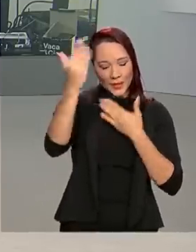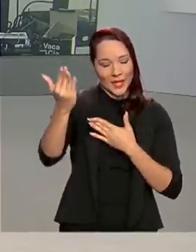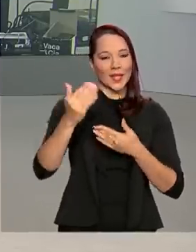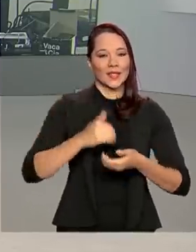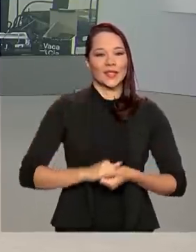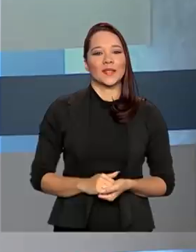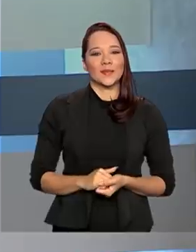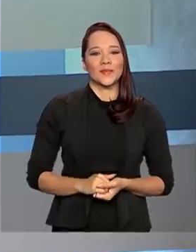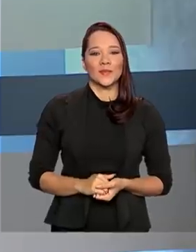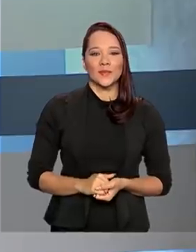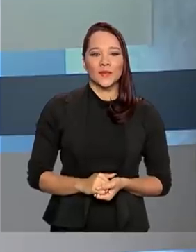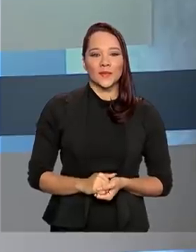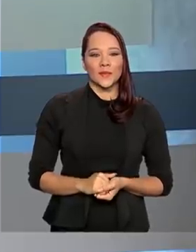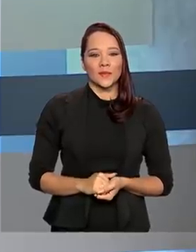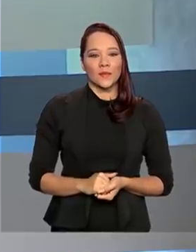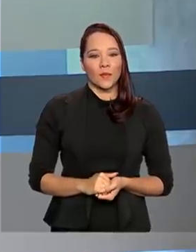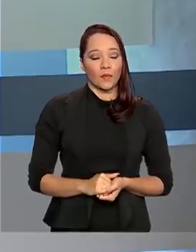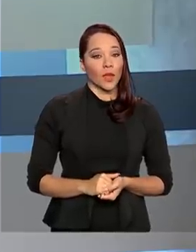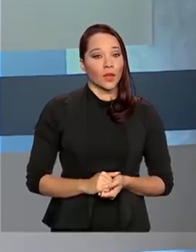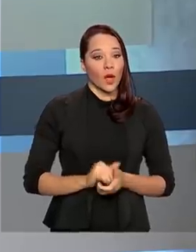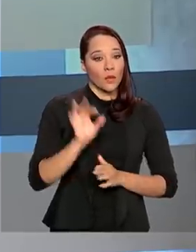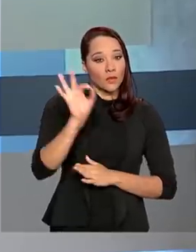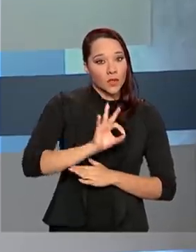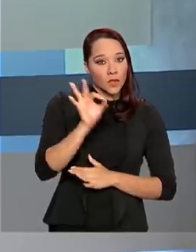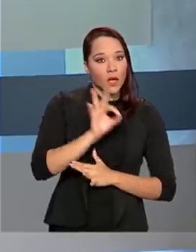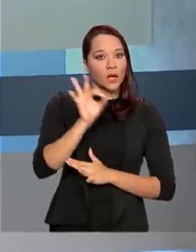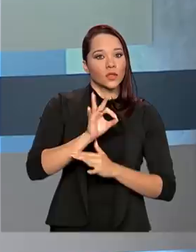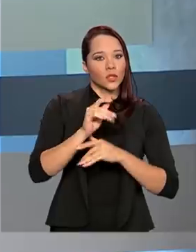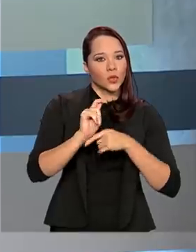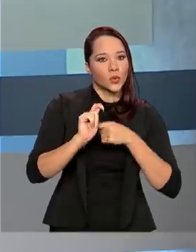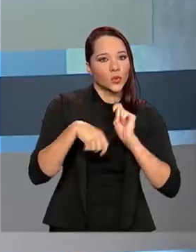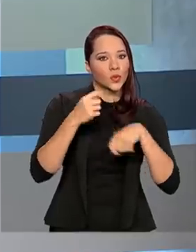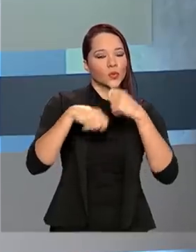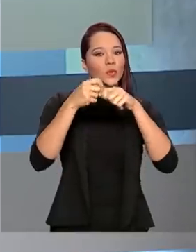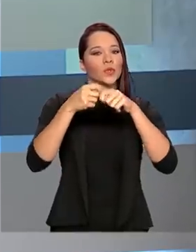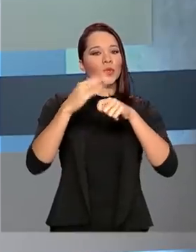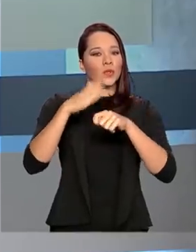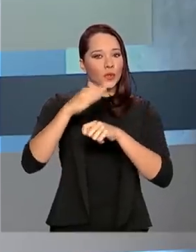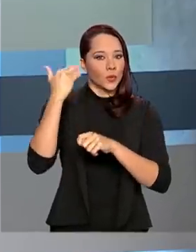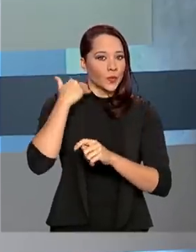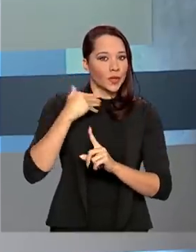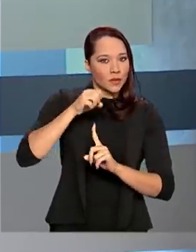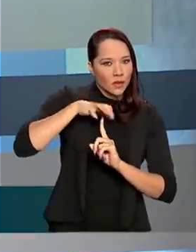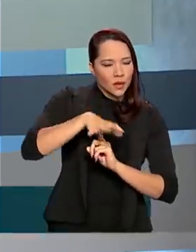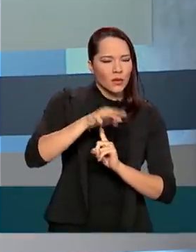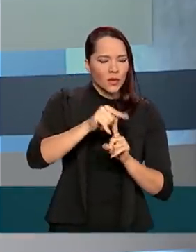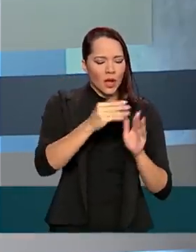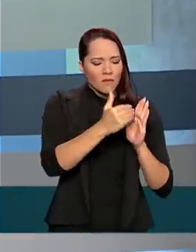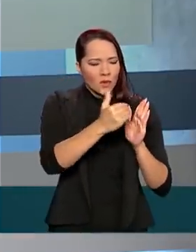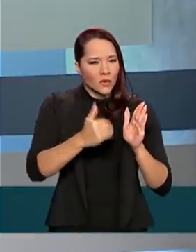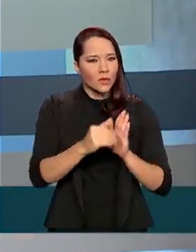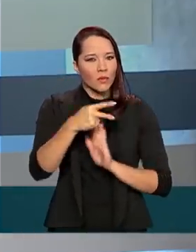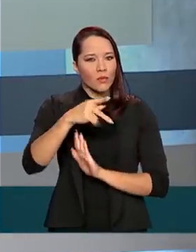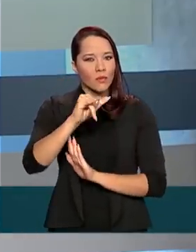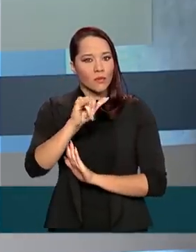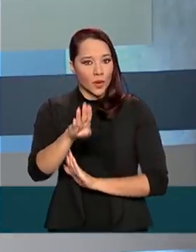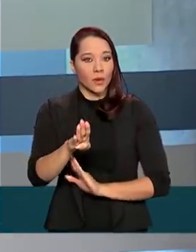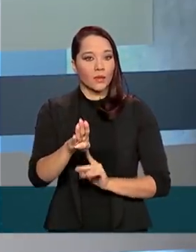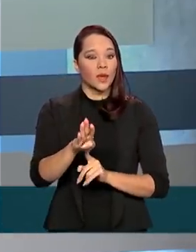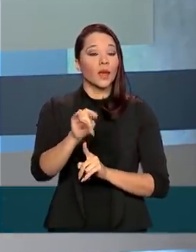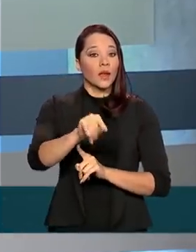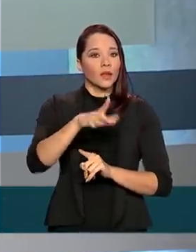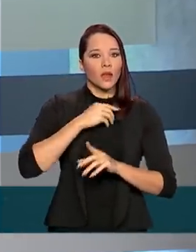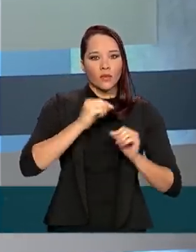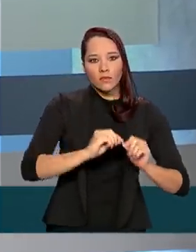informações, Cláudia. O índice de atividade econômica do Banco Central, considerado uma prévia do PIB, o Produto Interno Bruto,